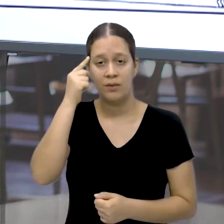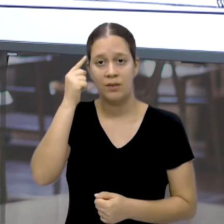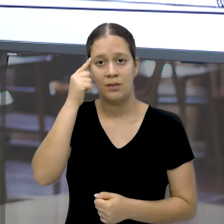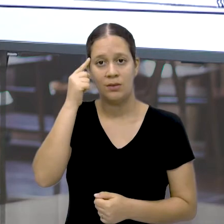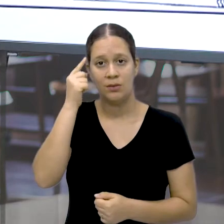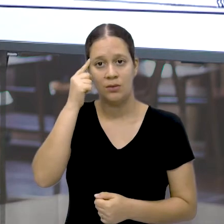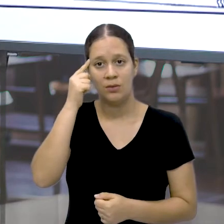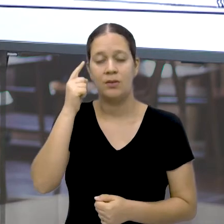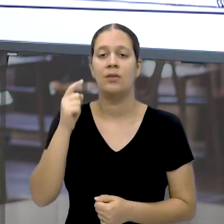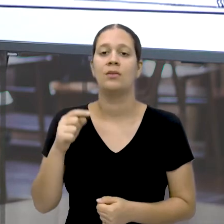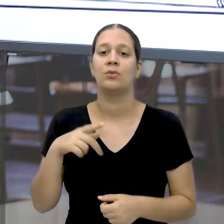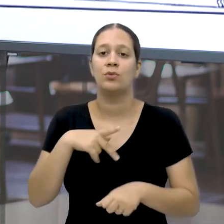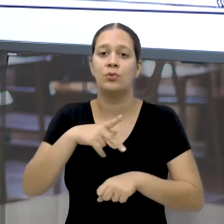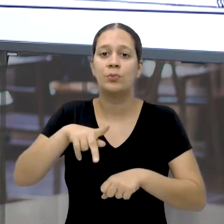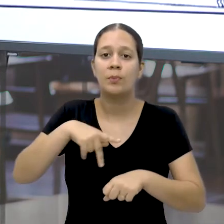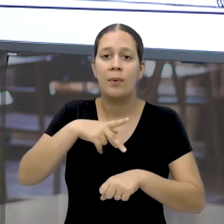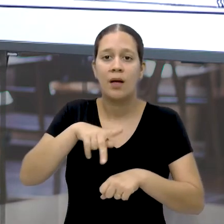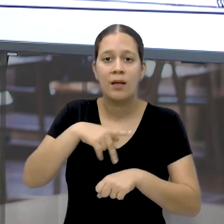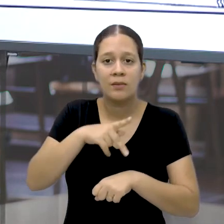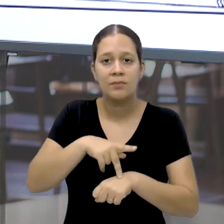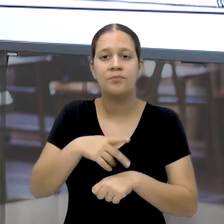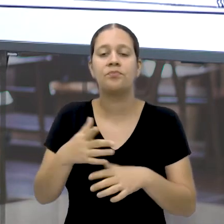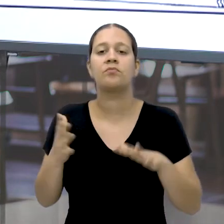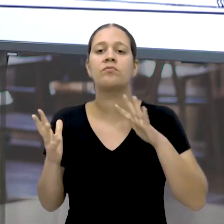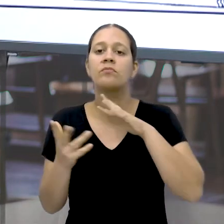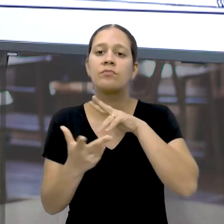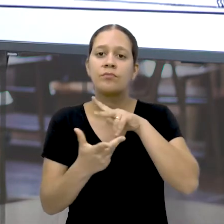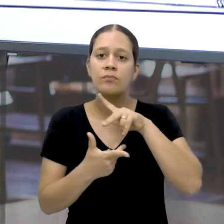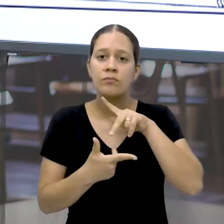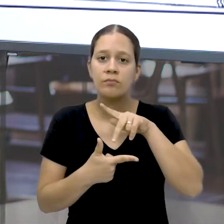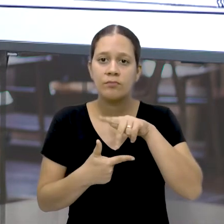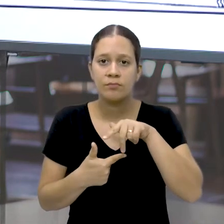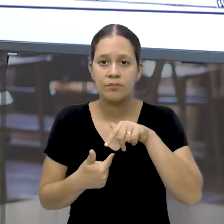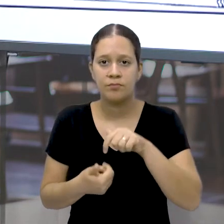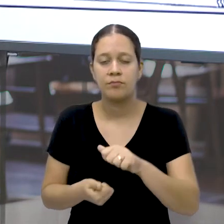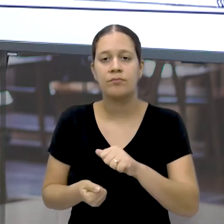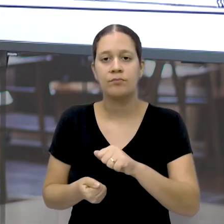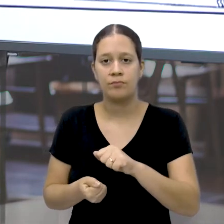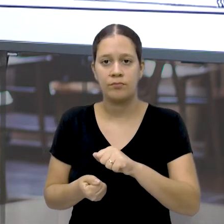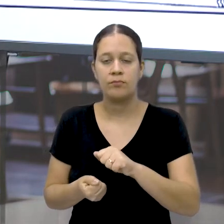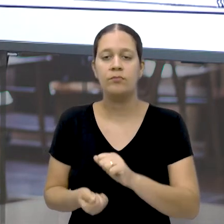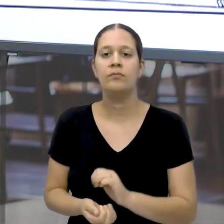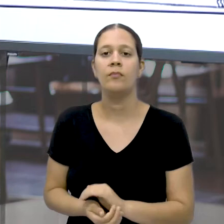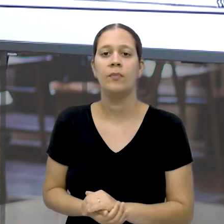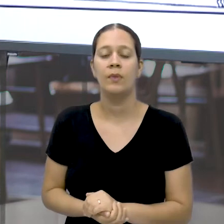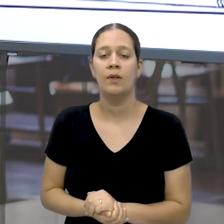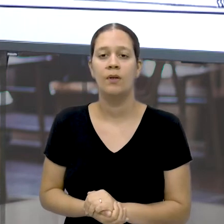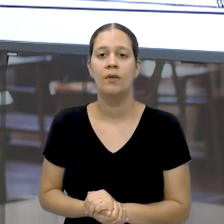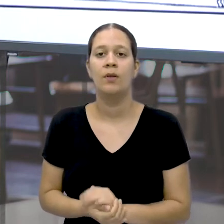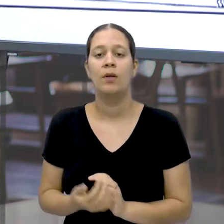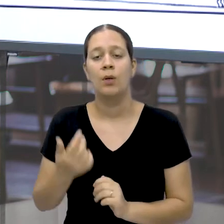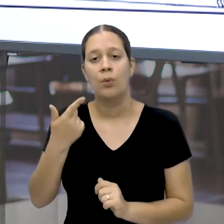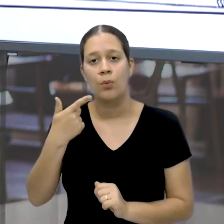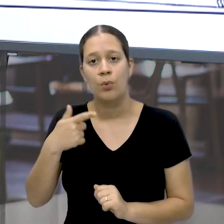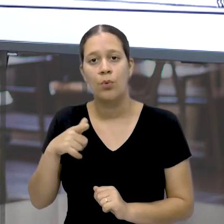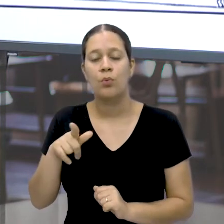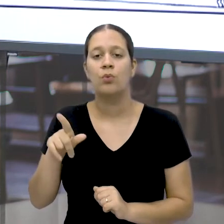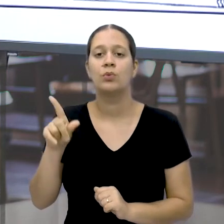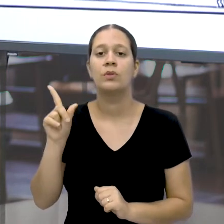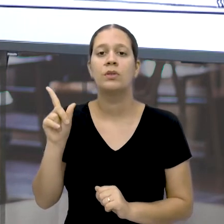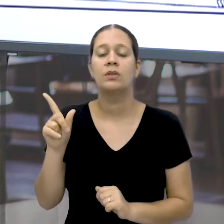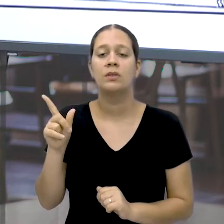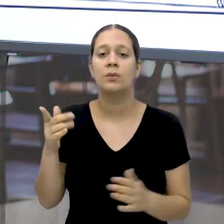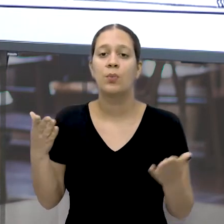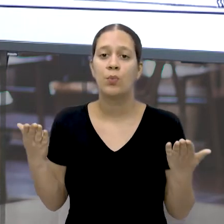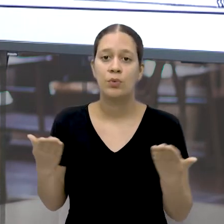Nosso país Nosso mundo Como é que está Nosso mundo Está bem? Por essas E outras Que estamos Passando